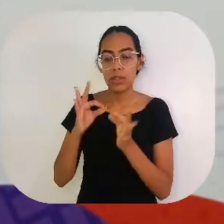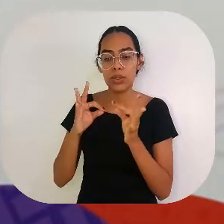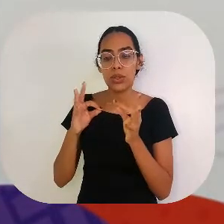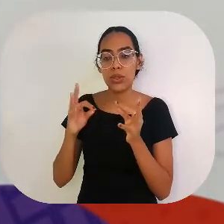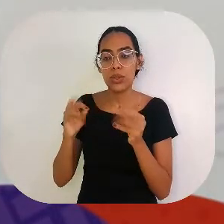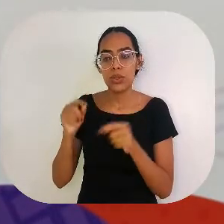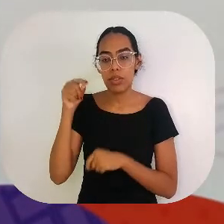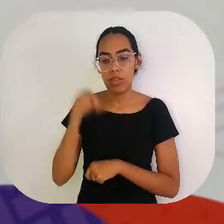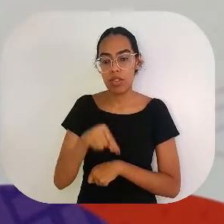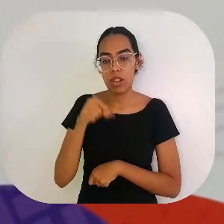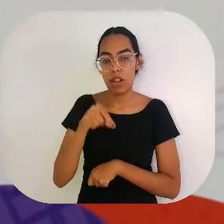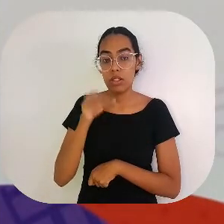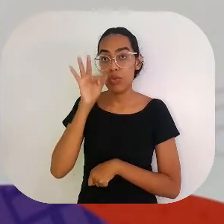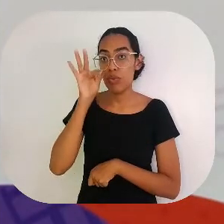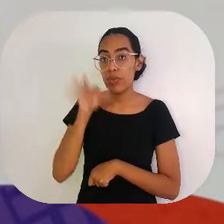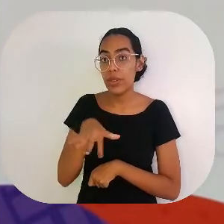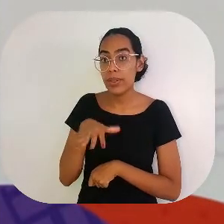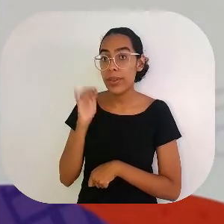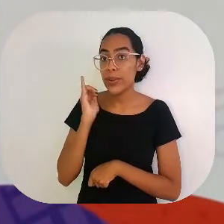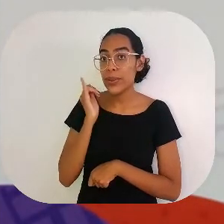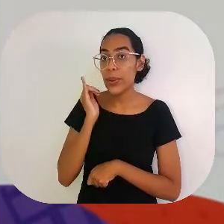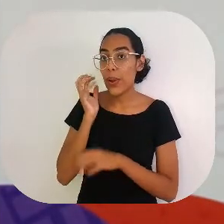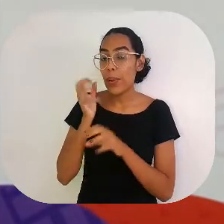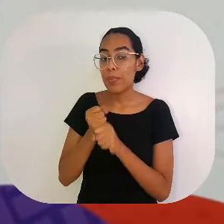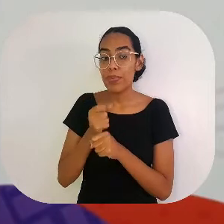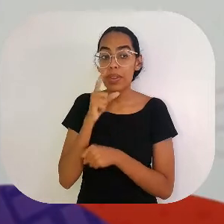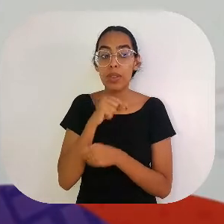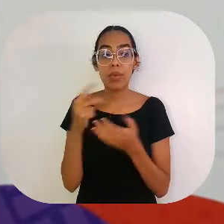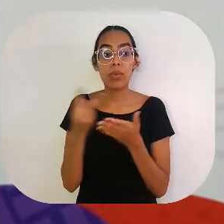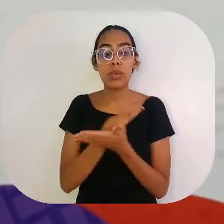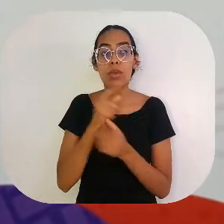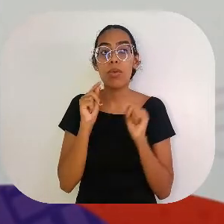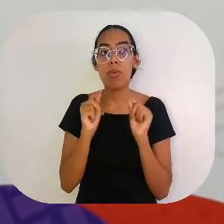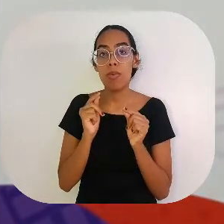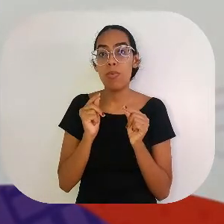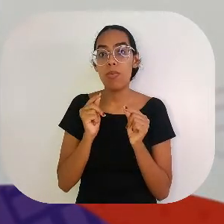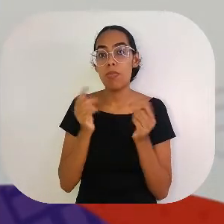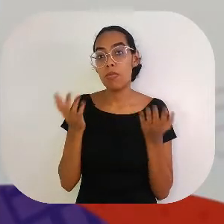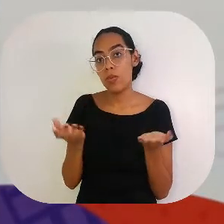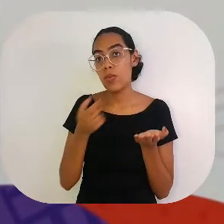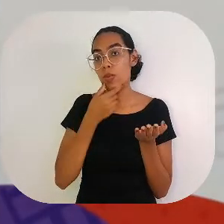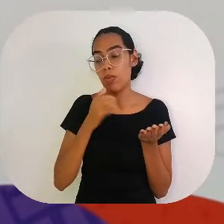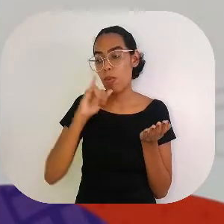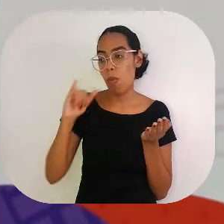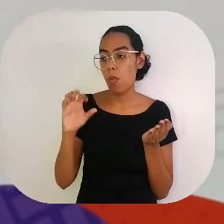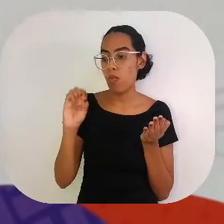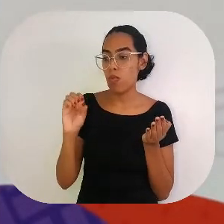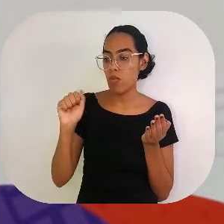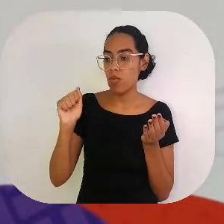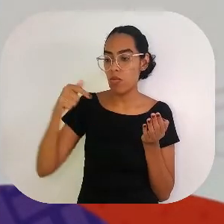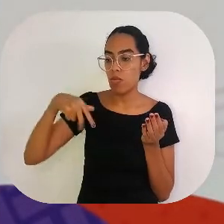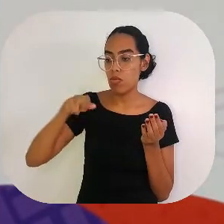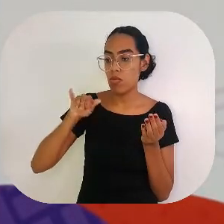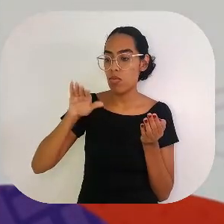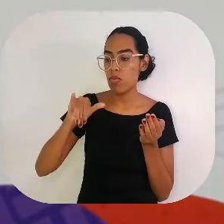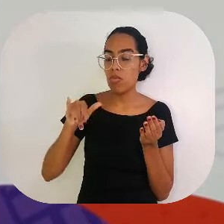levantou, os homens saíram correndo, deixaram ali as moedas de ouro. E no final dessa história, meu